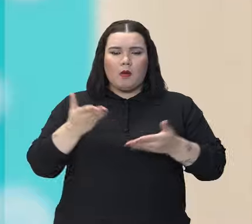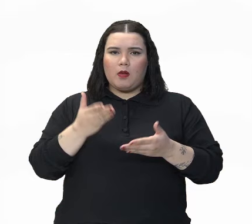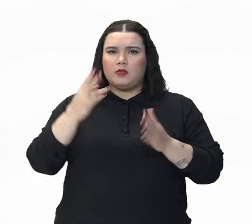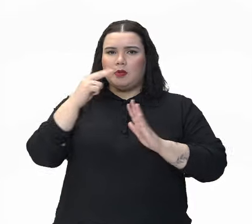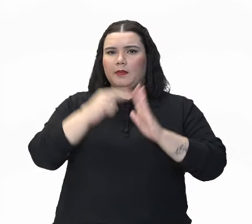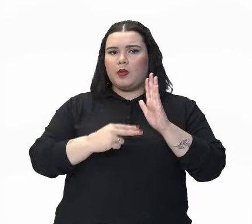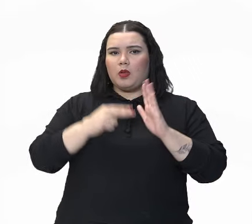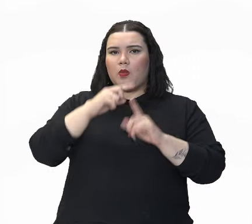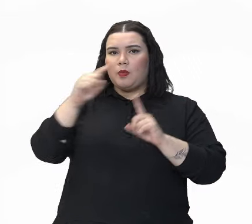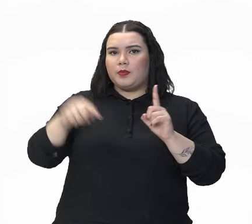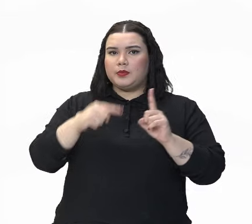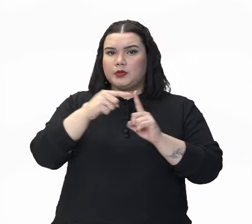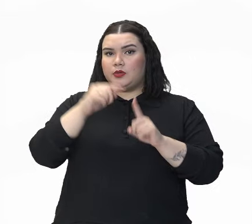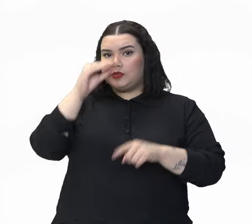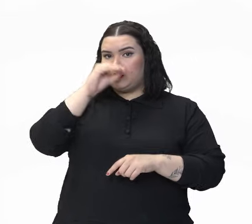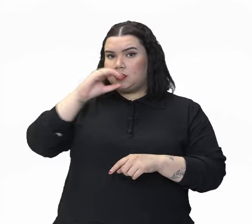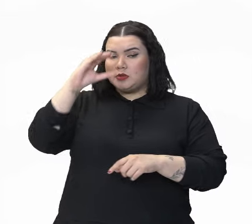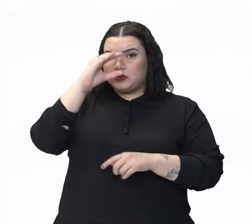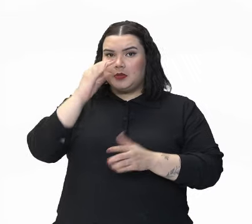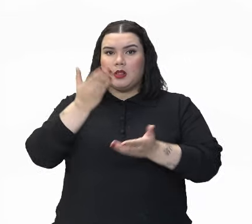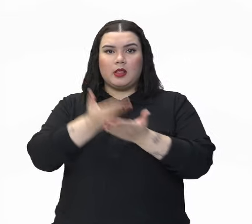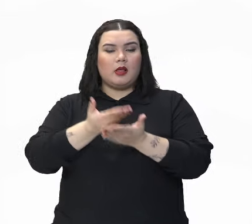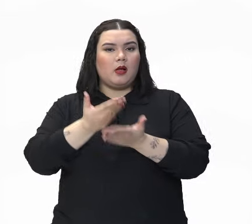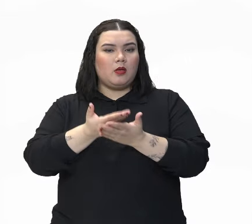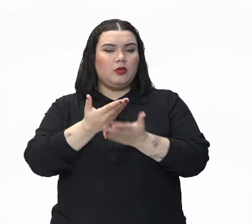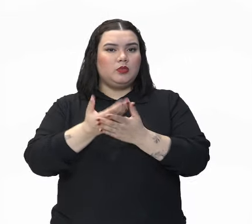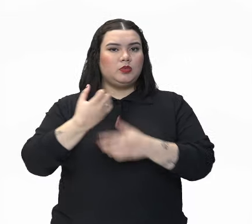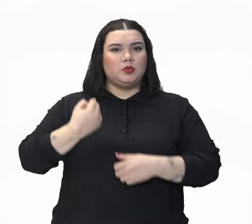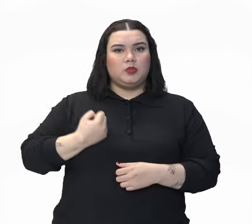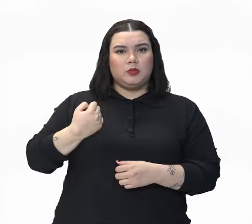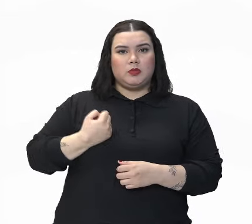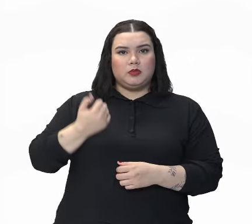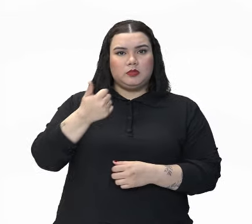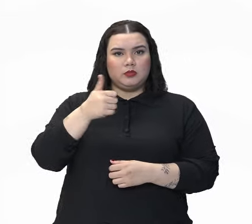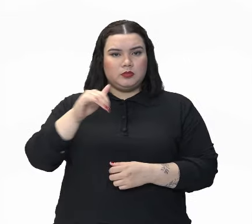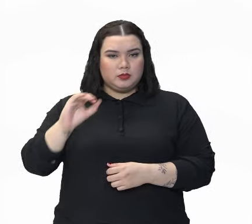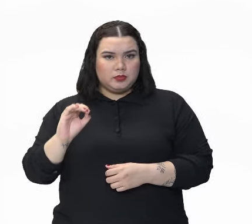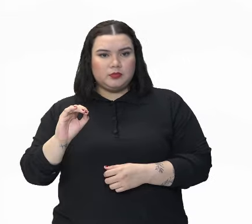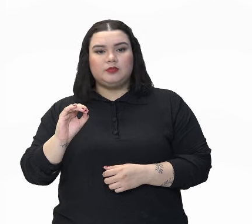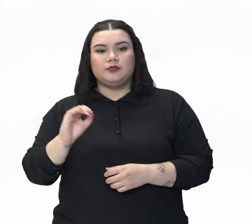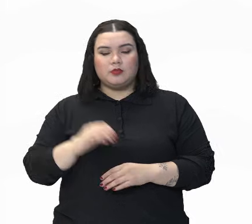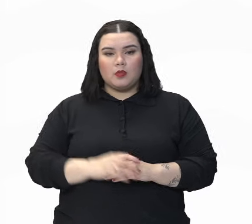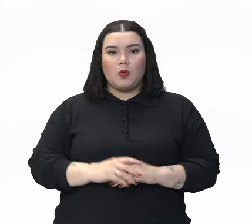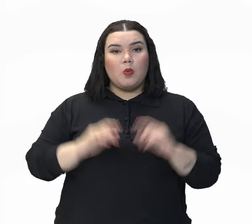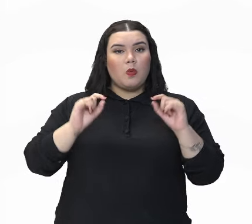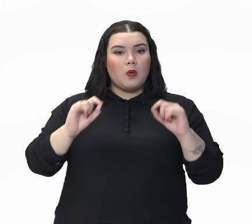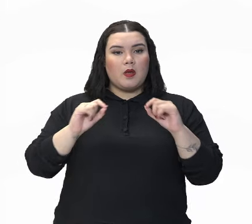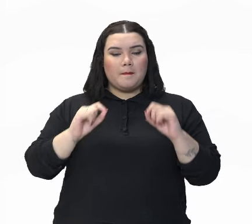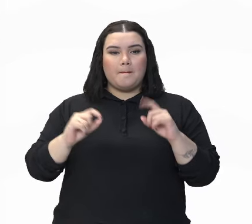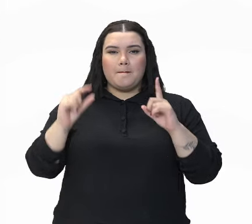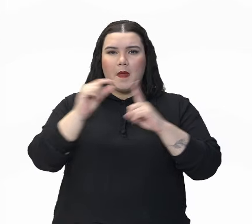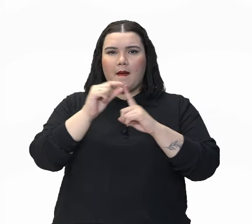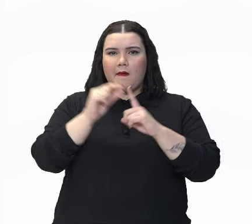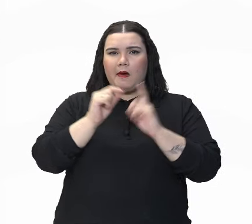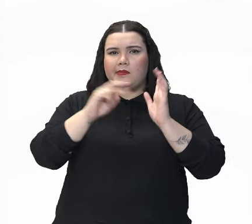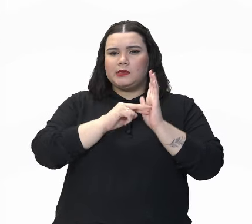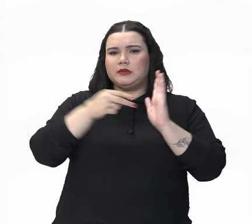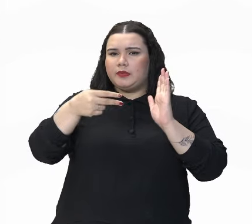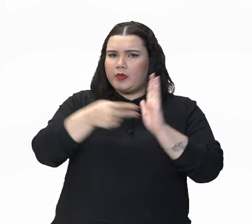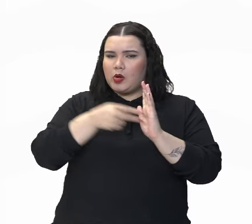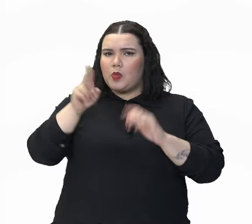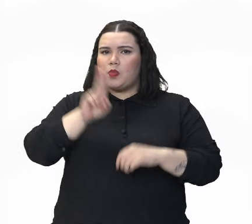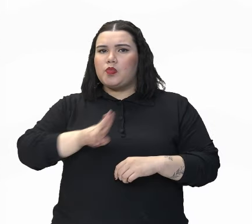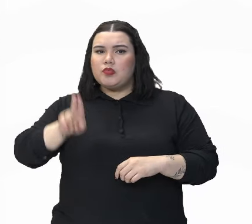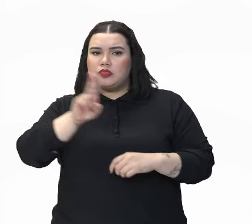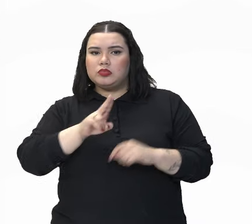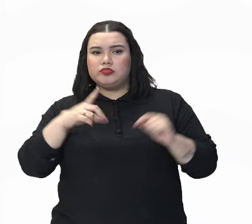conhecimento? Então, temos como objeto de conhecimento da aula 10 efeitos de sentido na